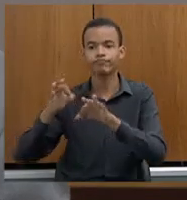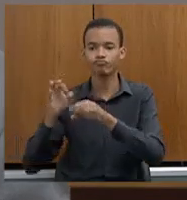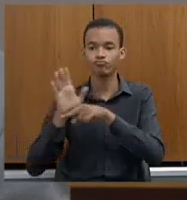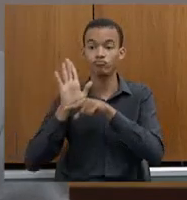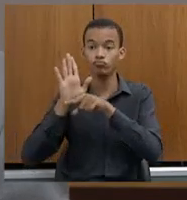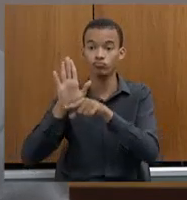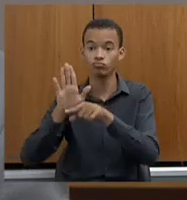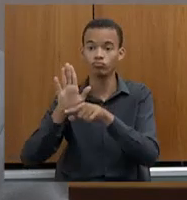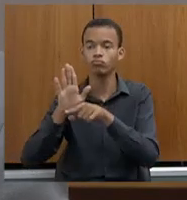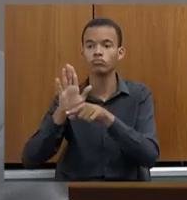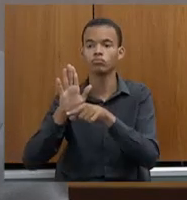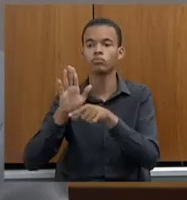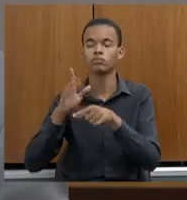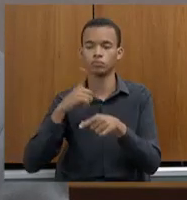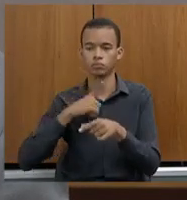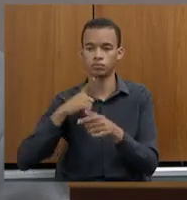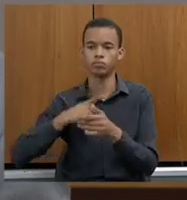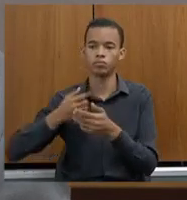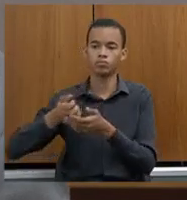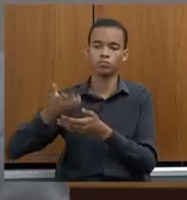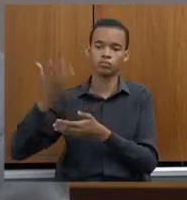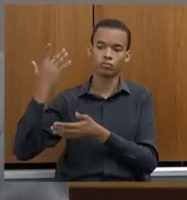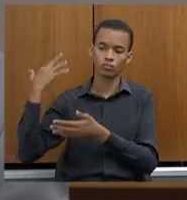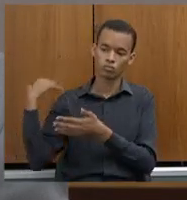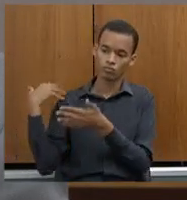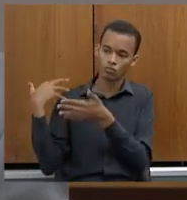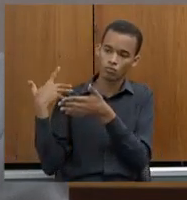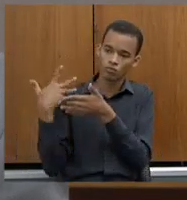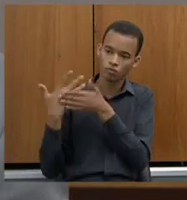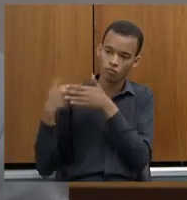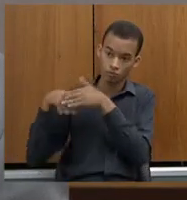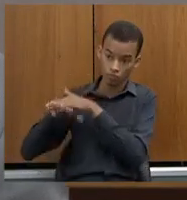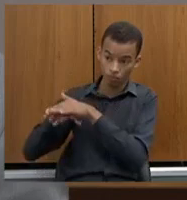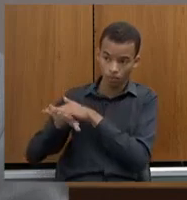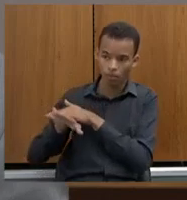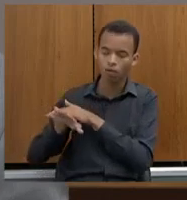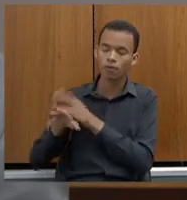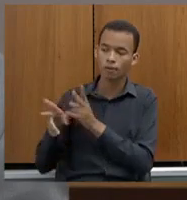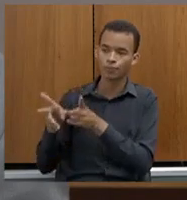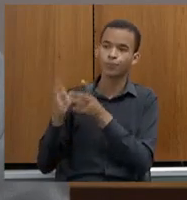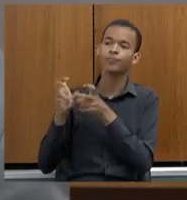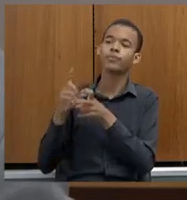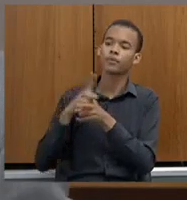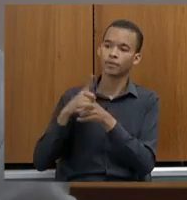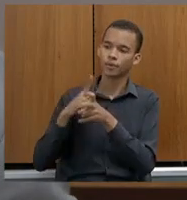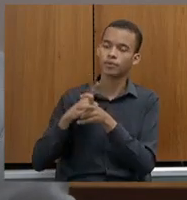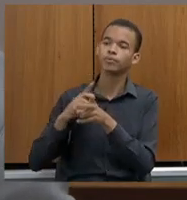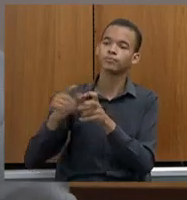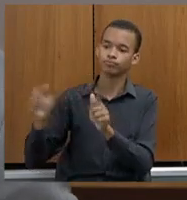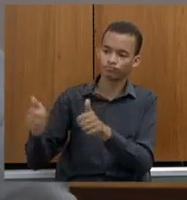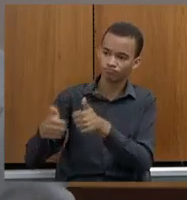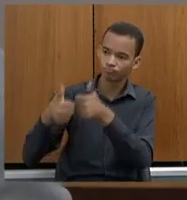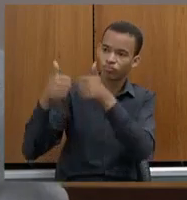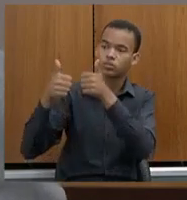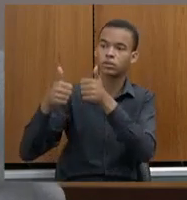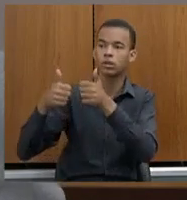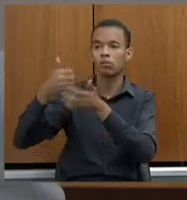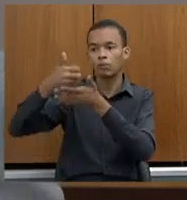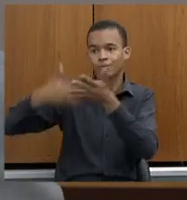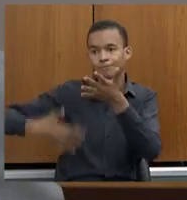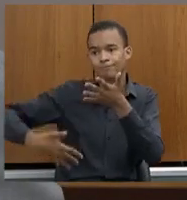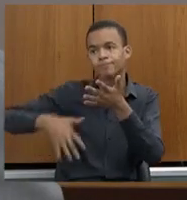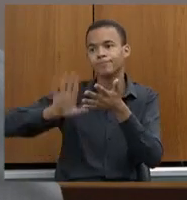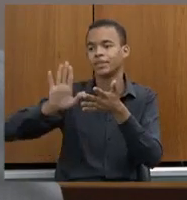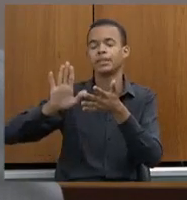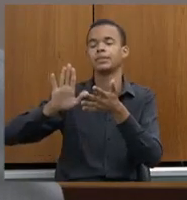registro, um pacote de melhorias que nós fizemos ao longo desse período, que também vale a pena ser lido, mas que agora aqui carece